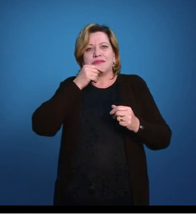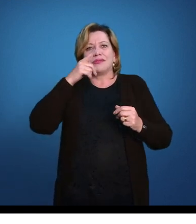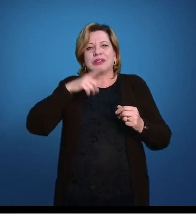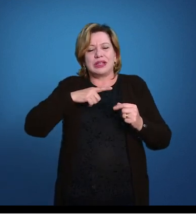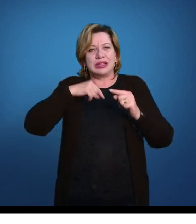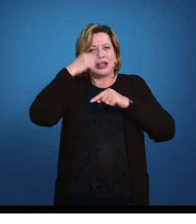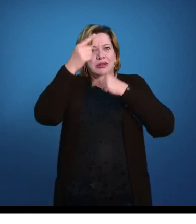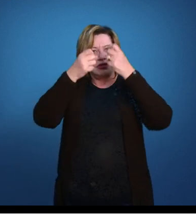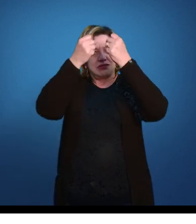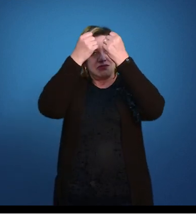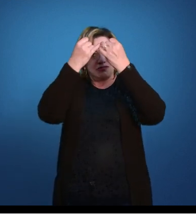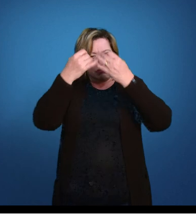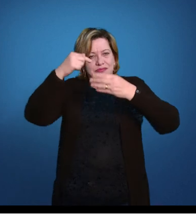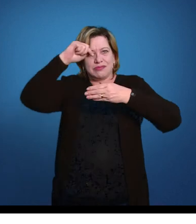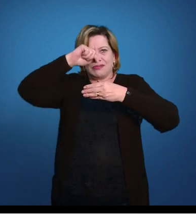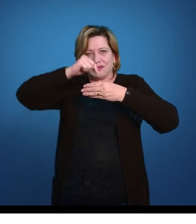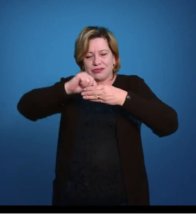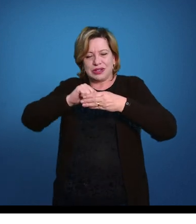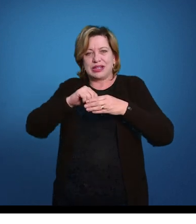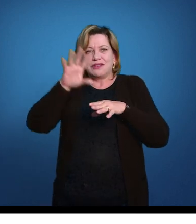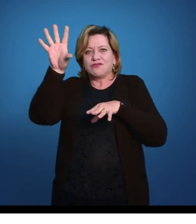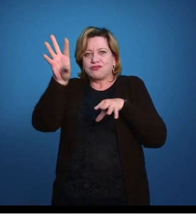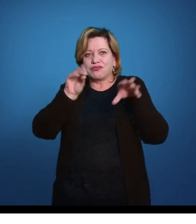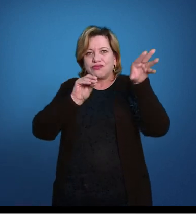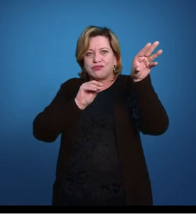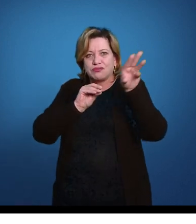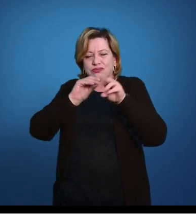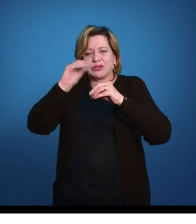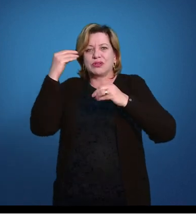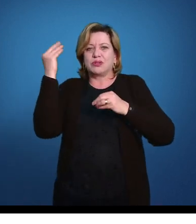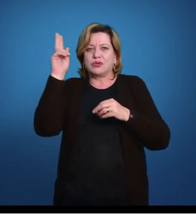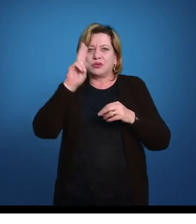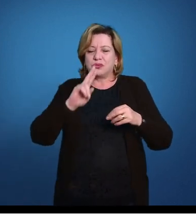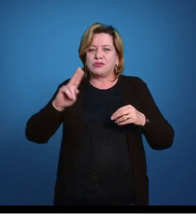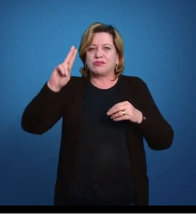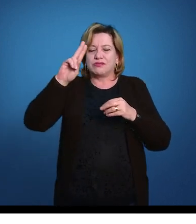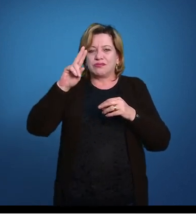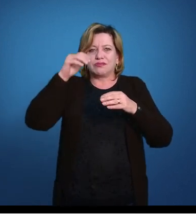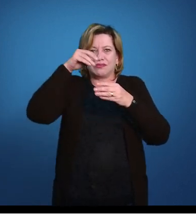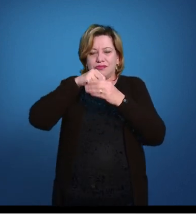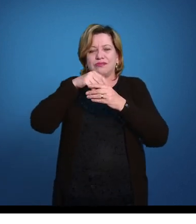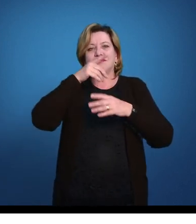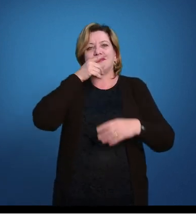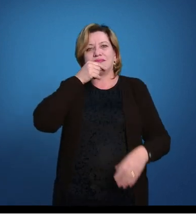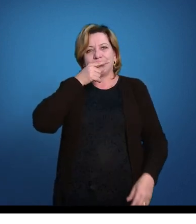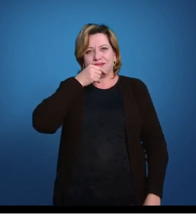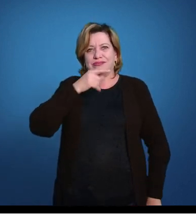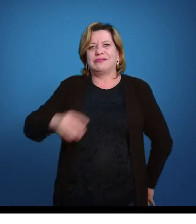depois. Ela é um mecanorreceptor que funciona muito bem dentro da água. Música